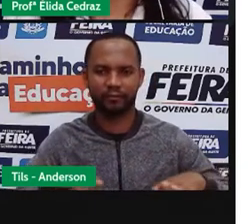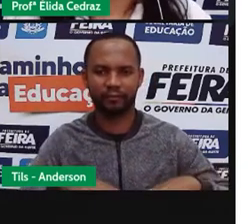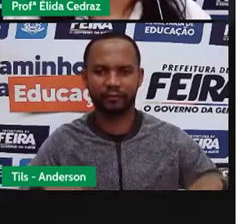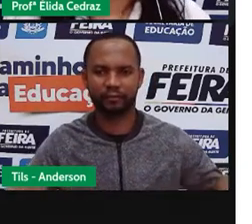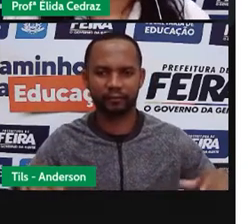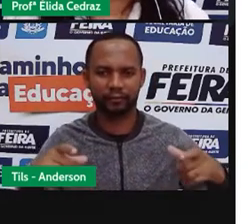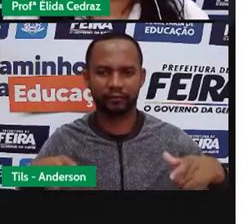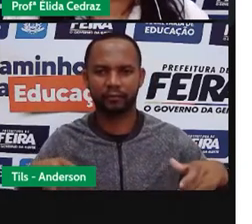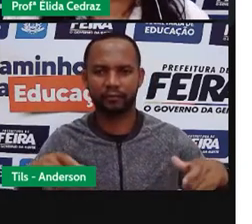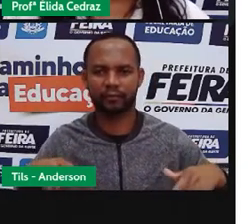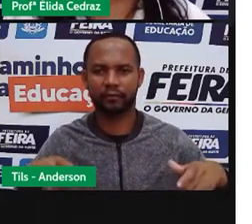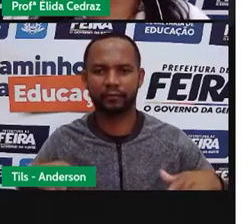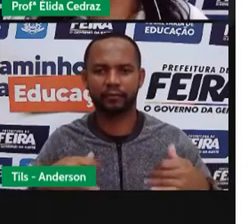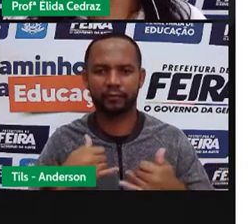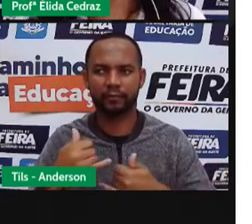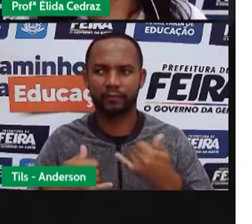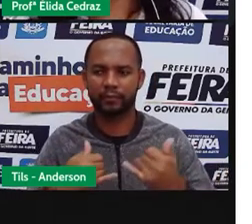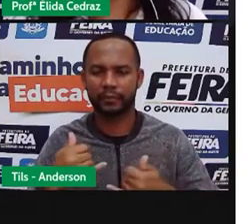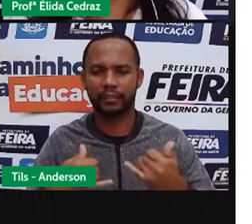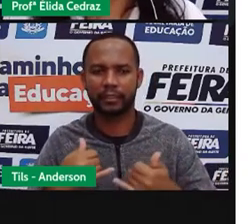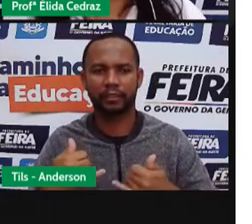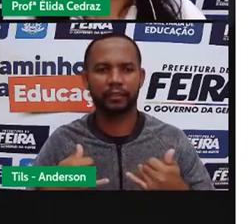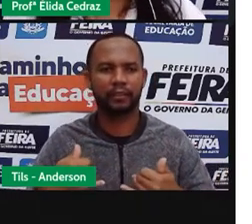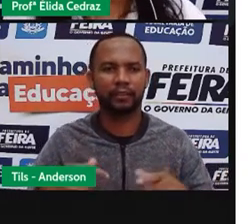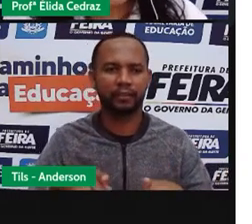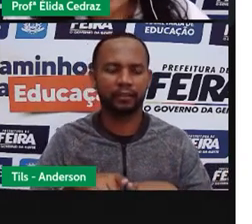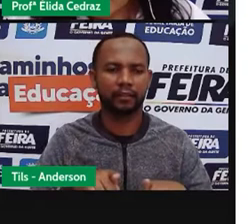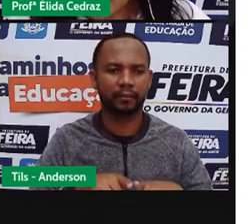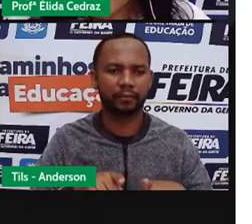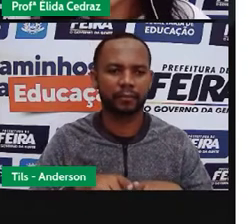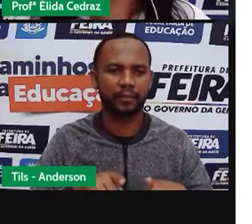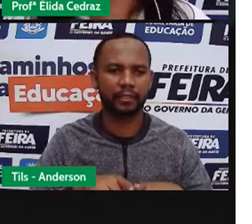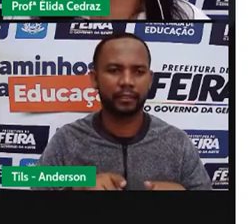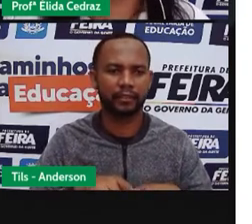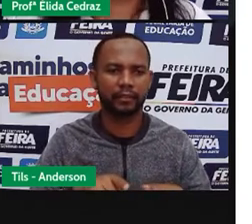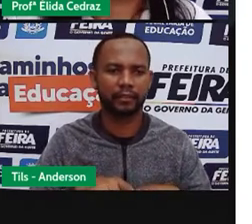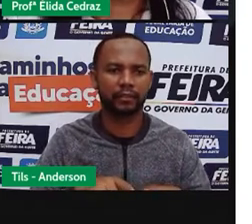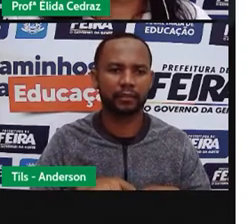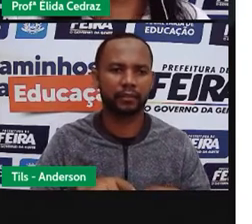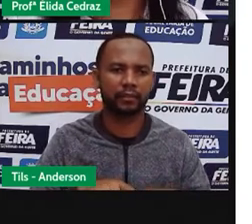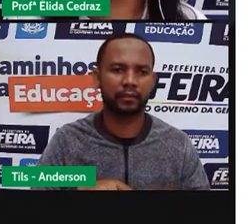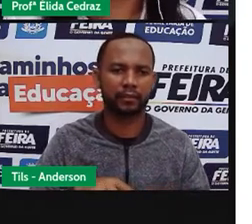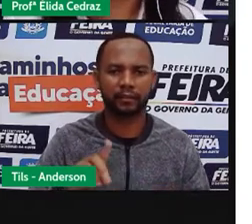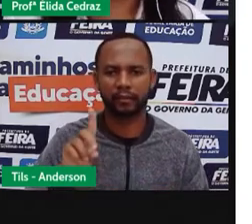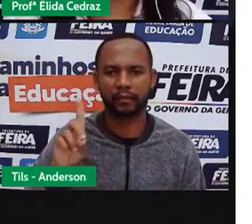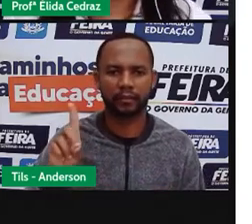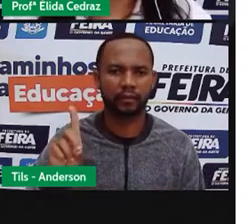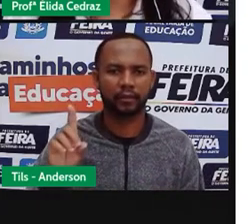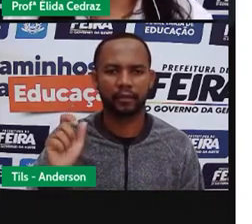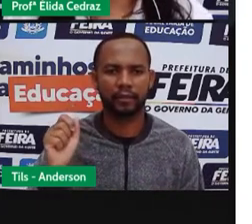Jogos de tabuleiro como dama, chavrez, ludo.